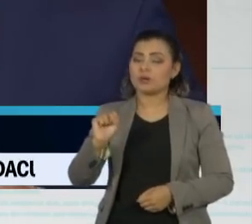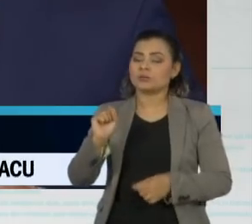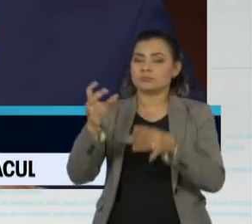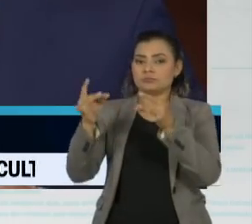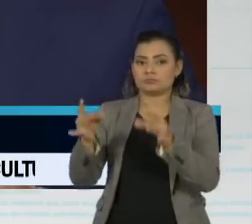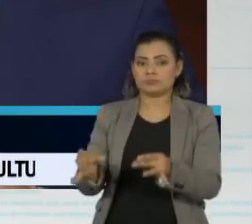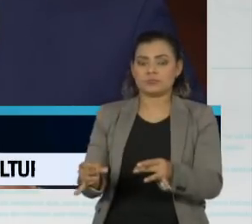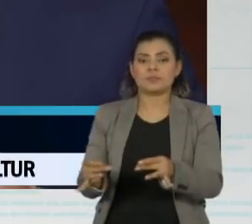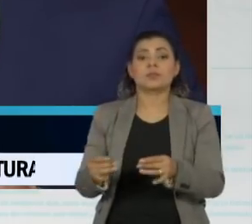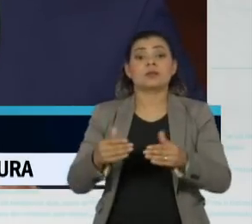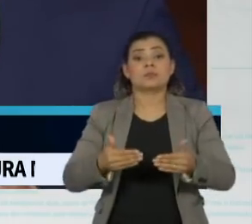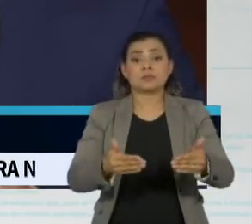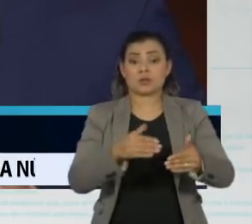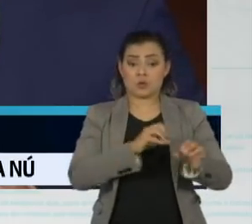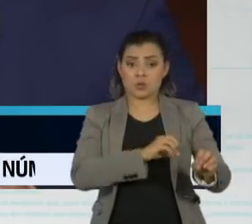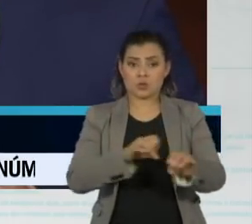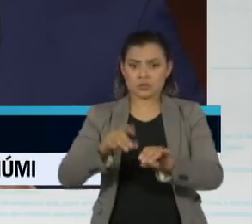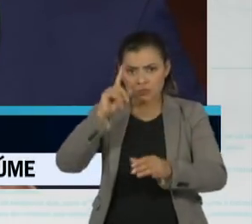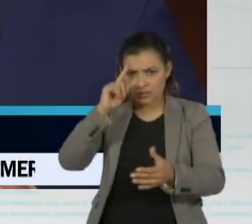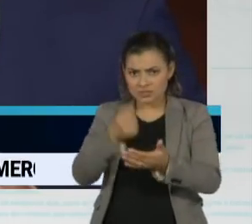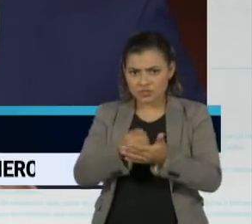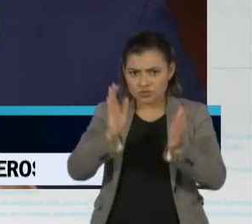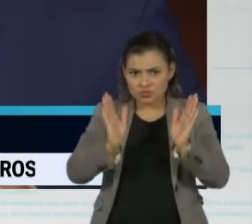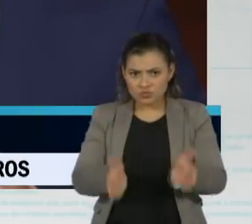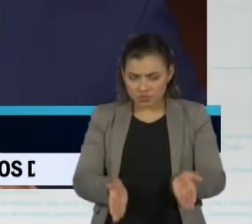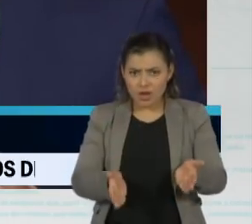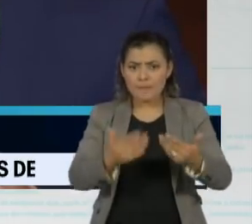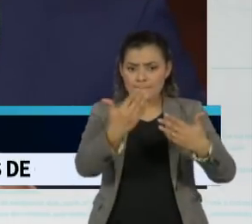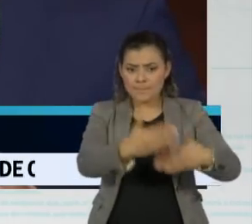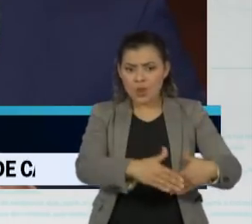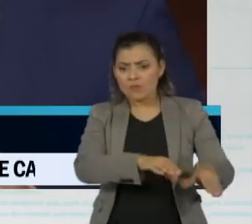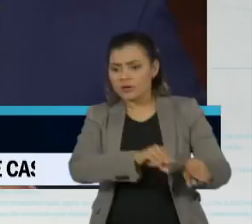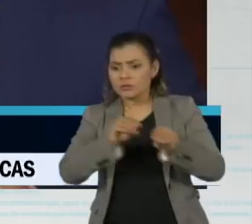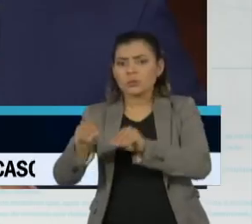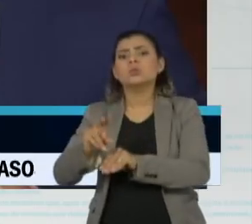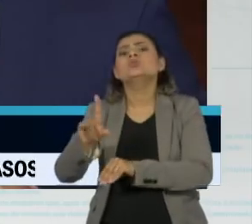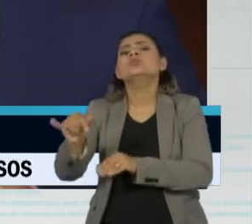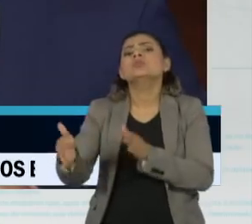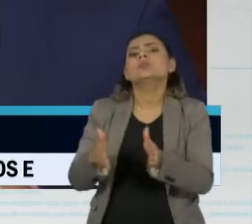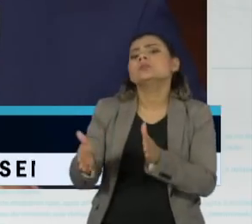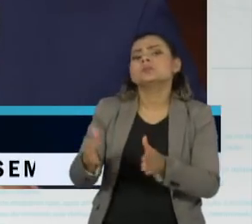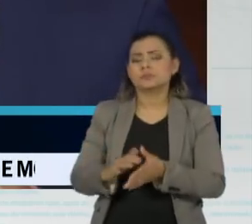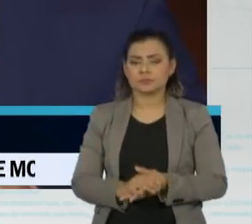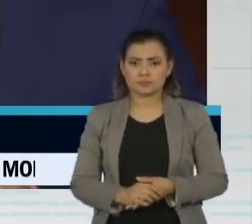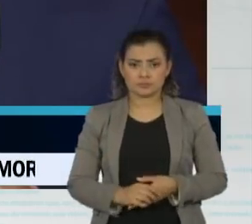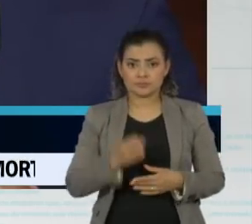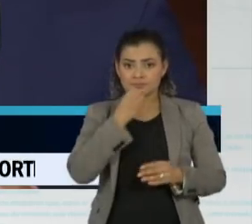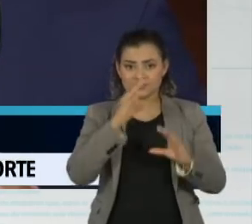Lucas, o Ministério da Educação já definiu quando as novas provas vão ser feitas. Boa noite para você.